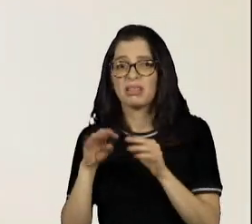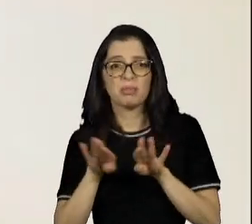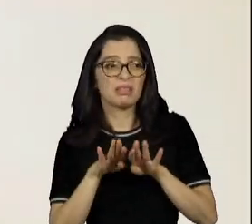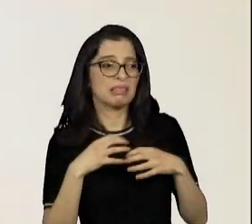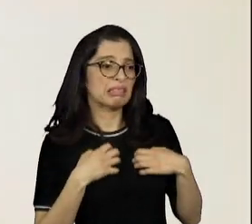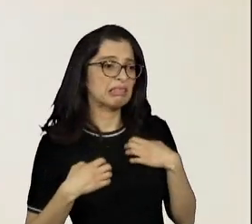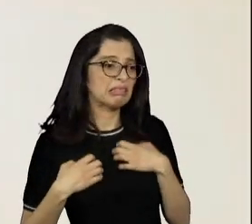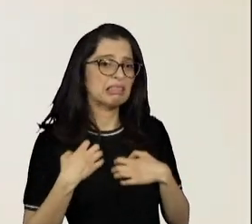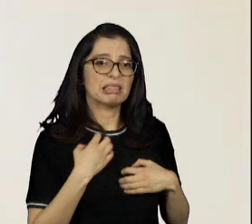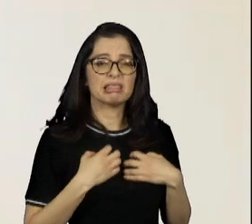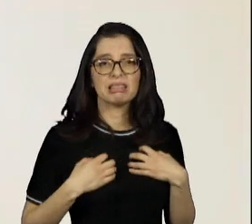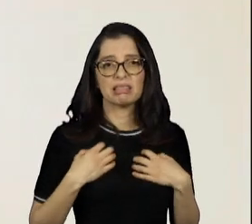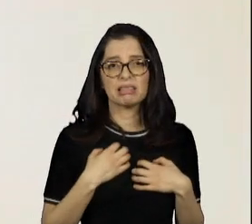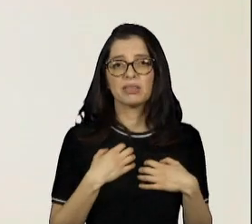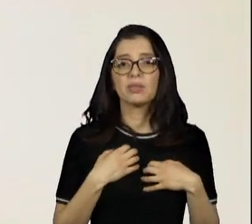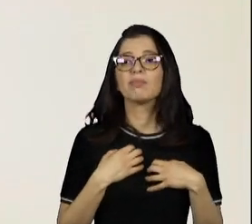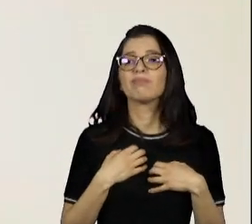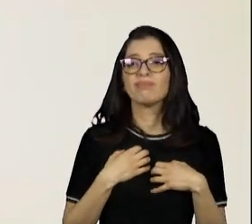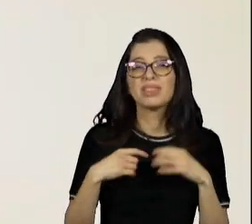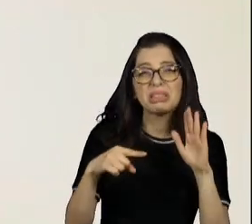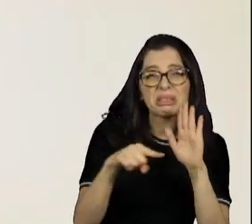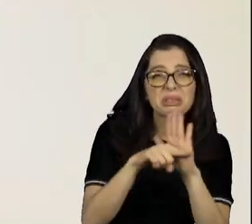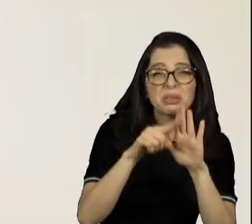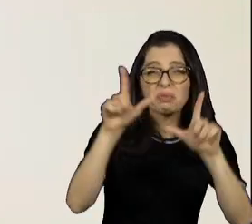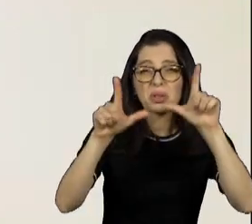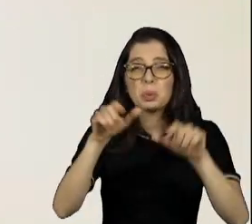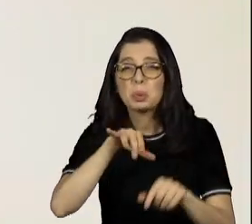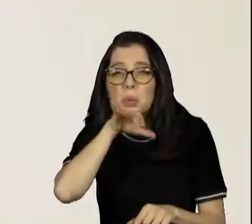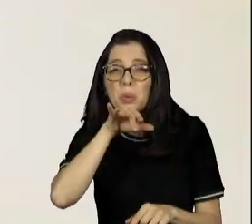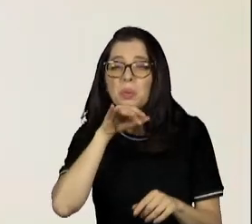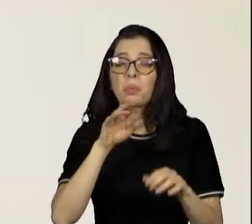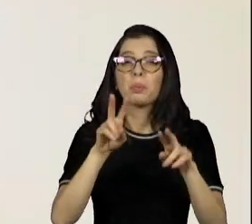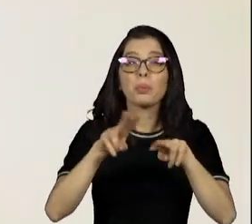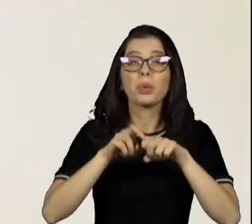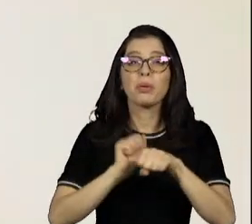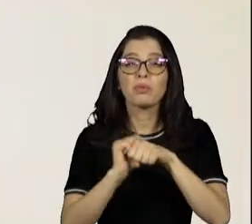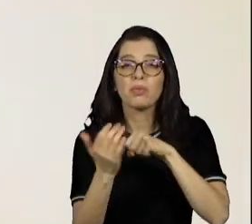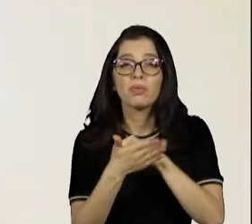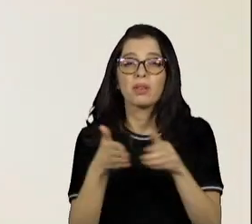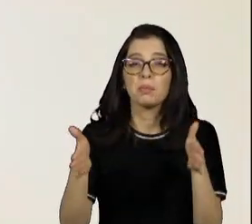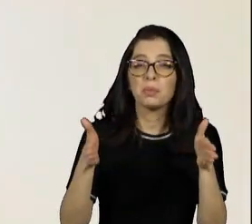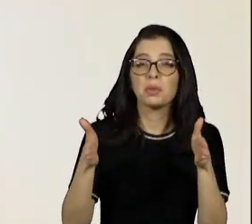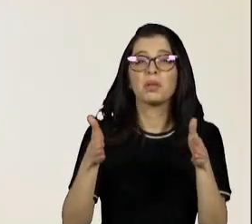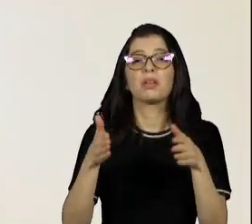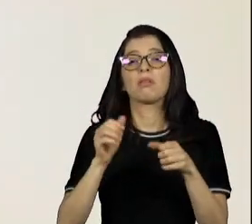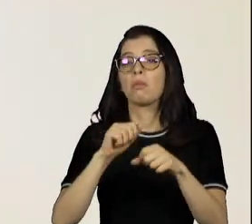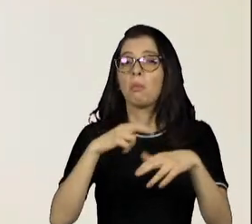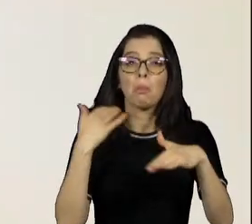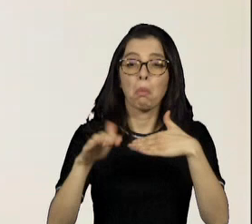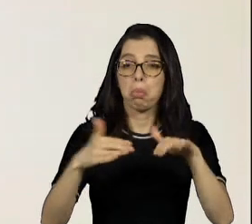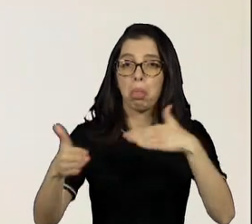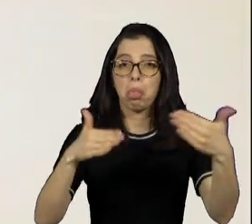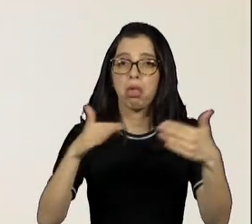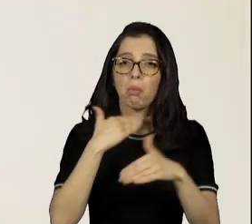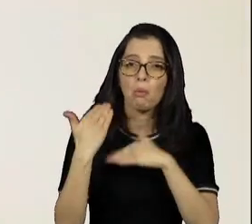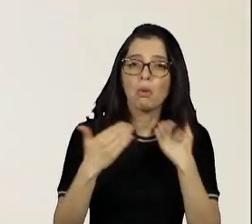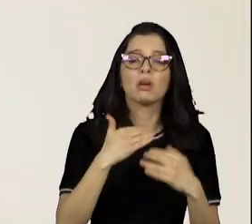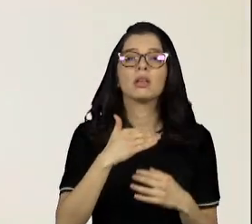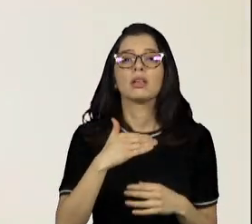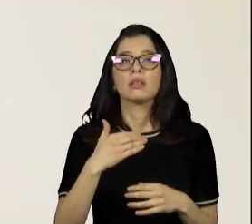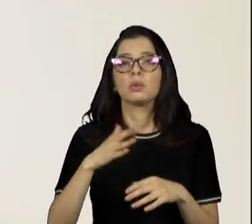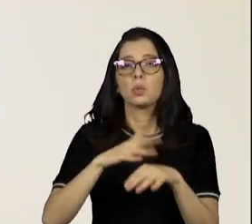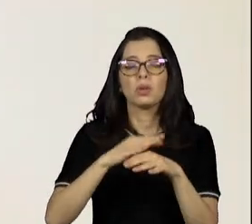Esse astral que nós estamos vivendo de pandemia, de mortes, de doença, isso é uma coisa que não é legal.